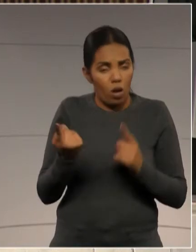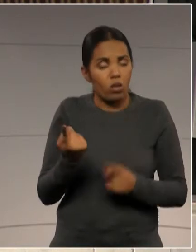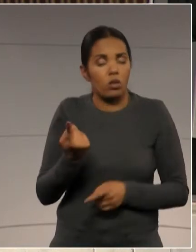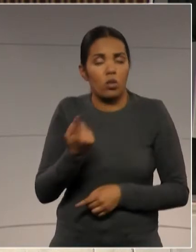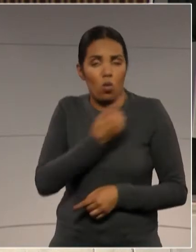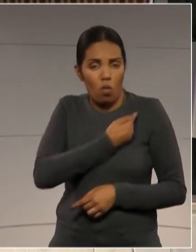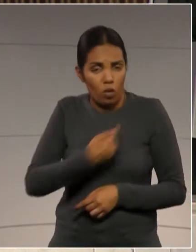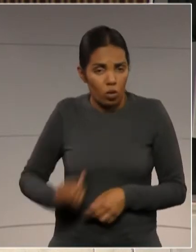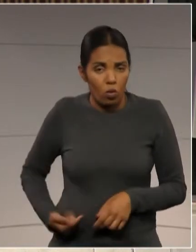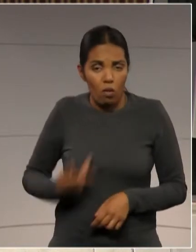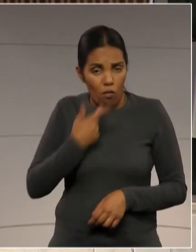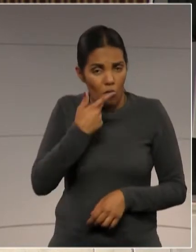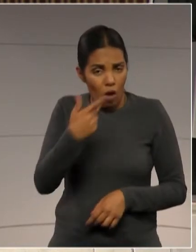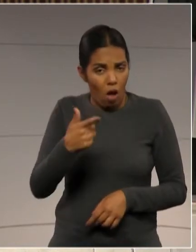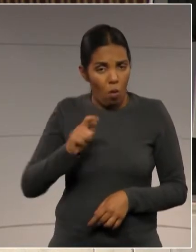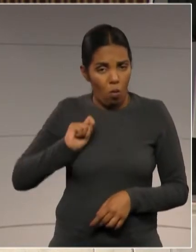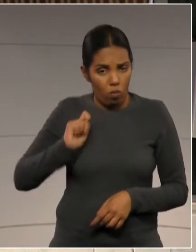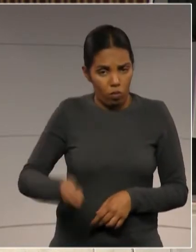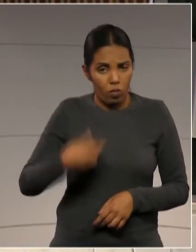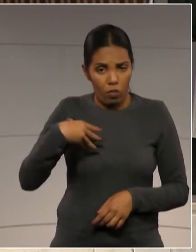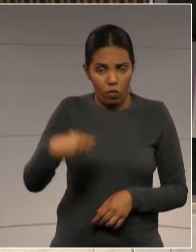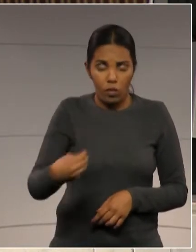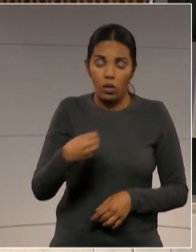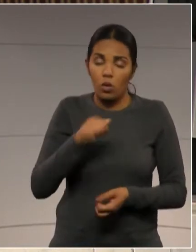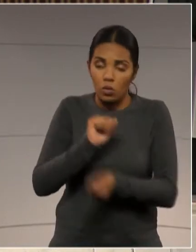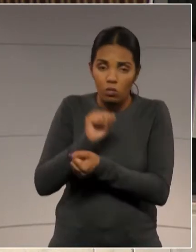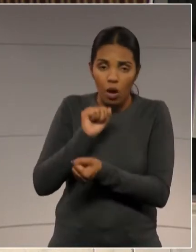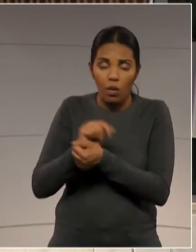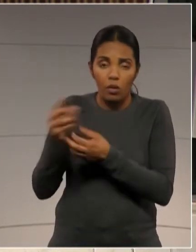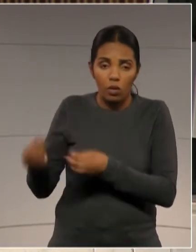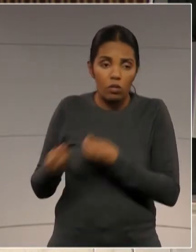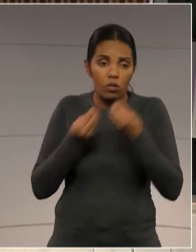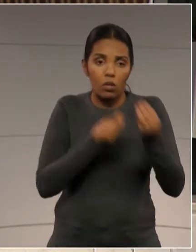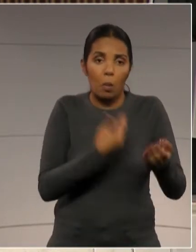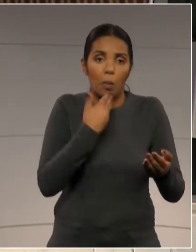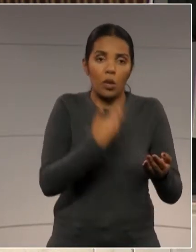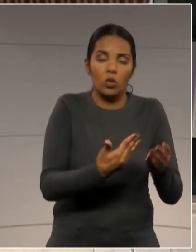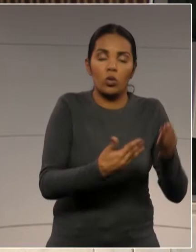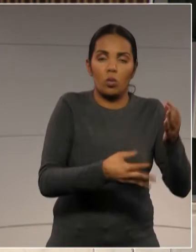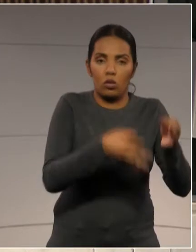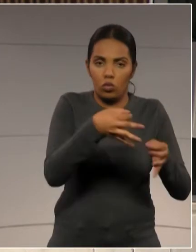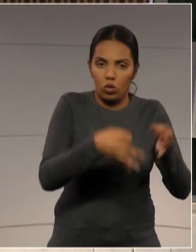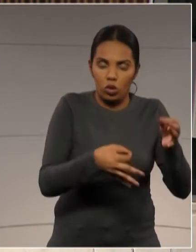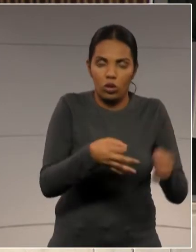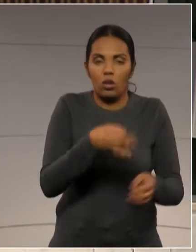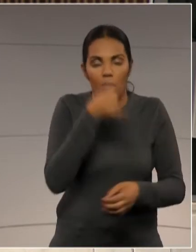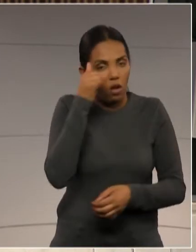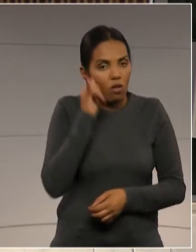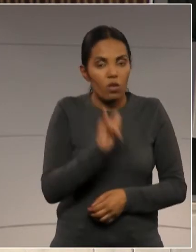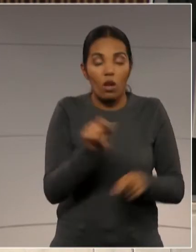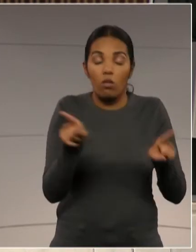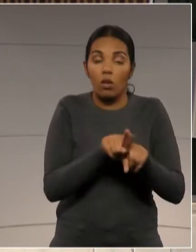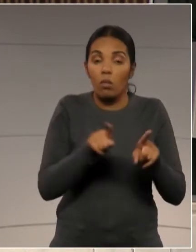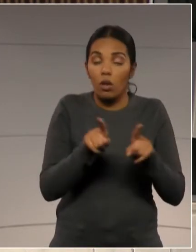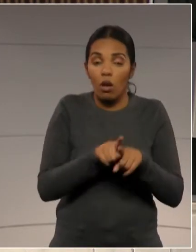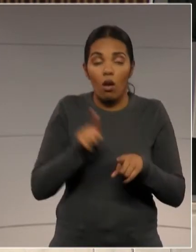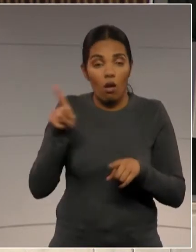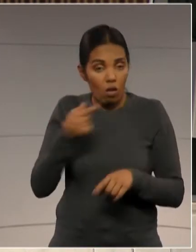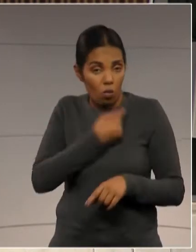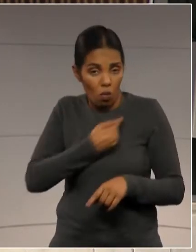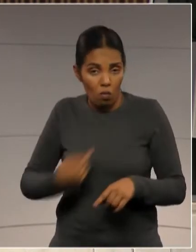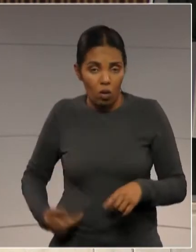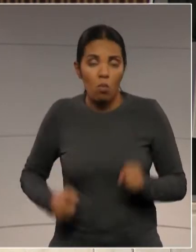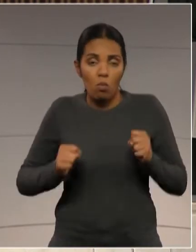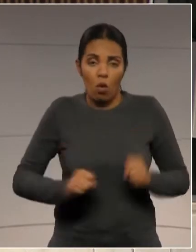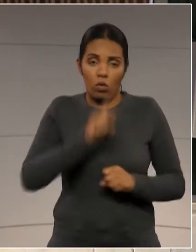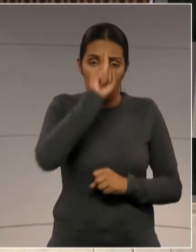Massa tenha feito de fato uma solicitação e que esta solicitação não seja apenas uma solicitação, que seja uma determinação, porque é ele o